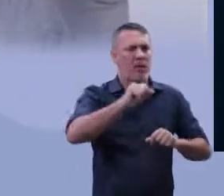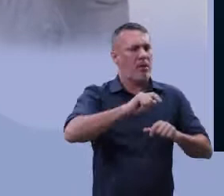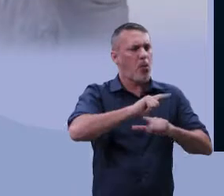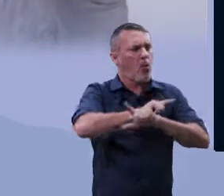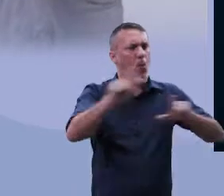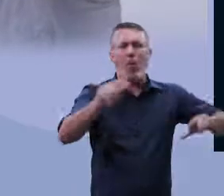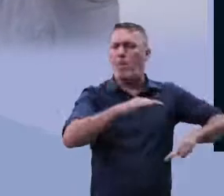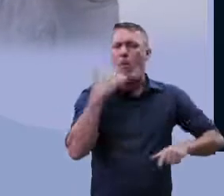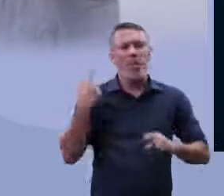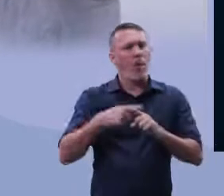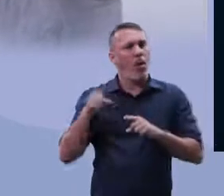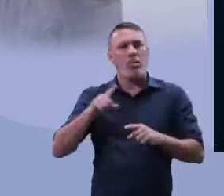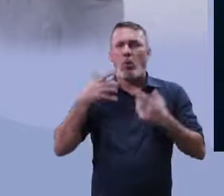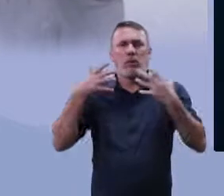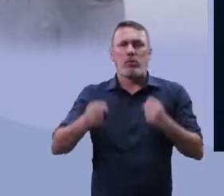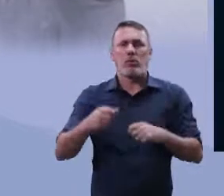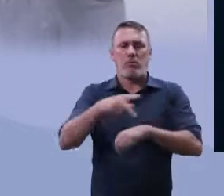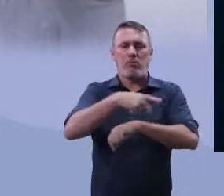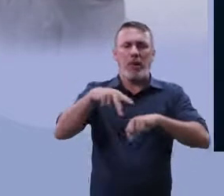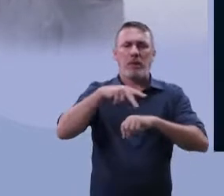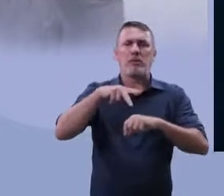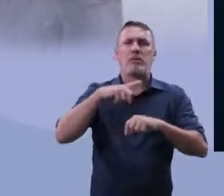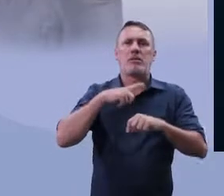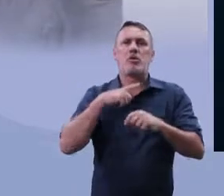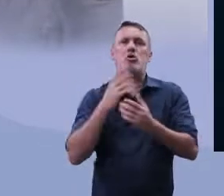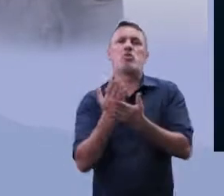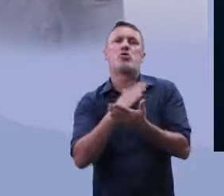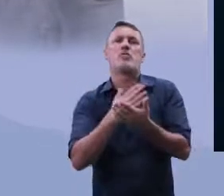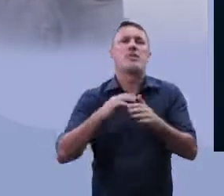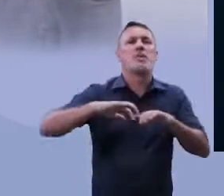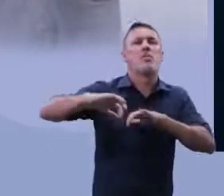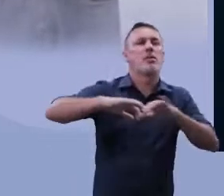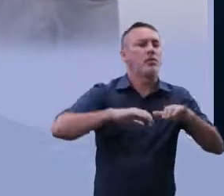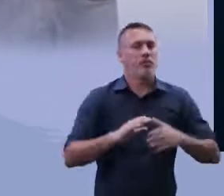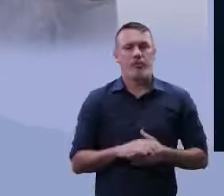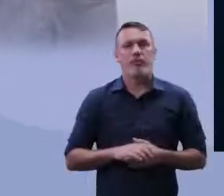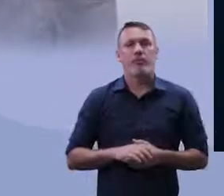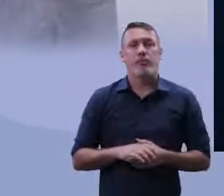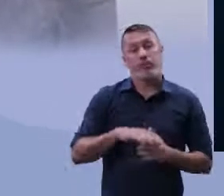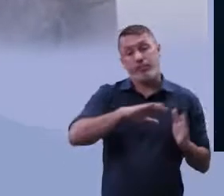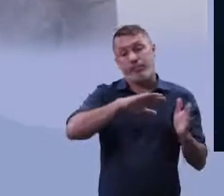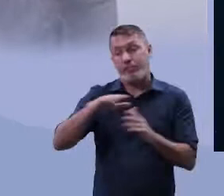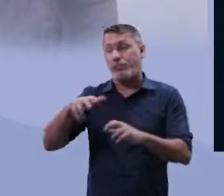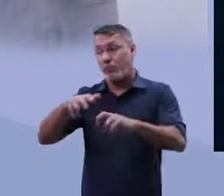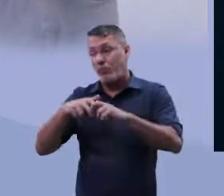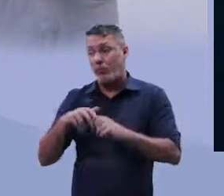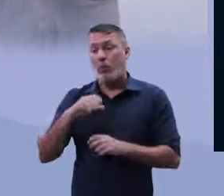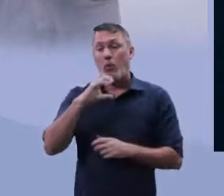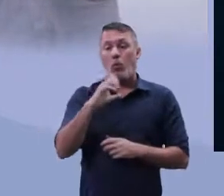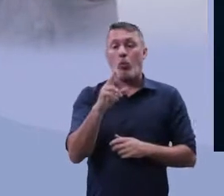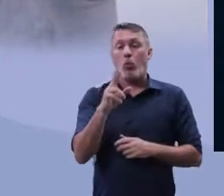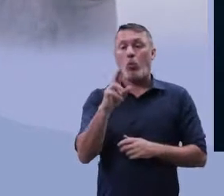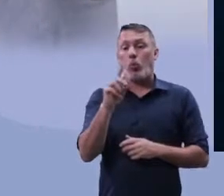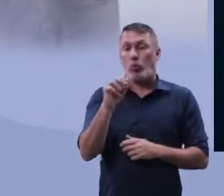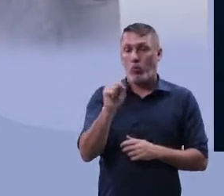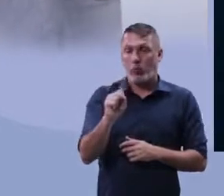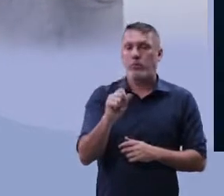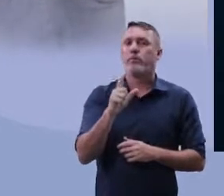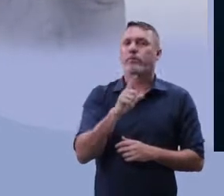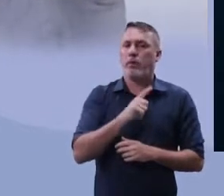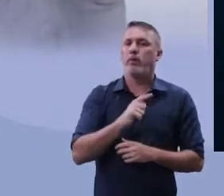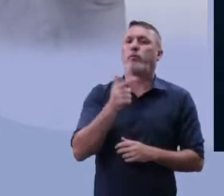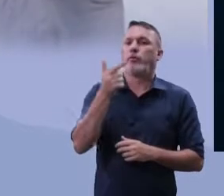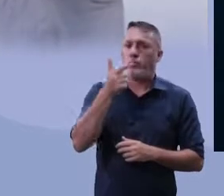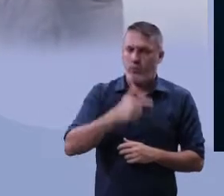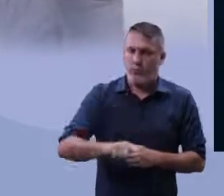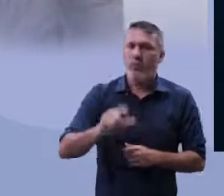dentro do território dos seus países. E aí foi quando os curdos, eles, mais uma vez, faziam